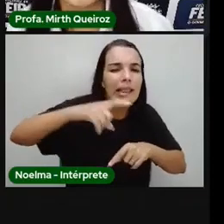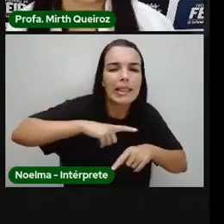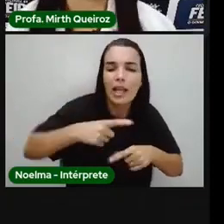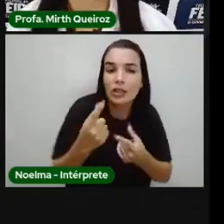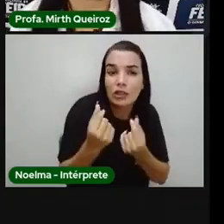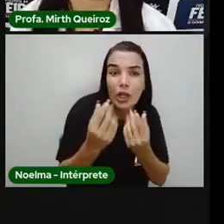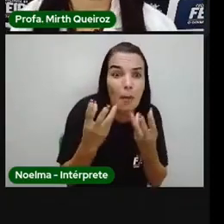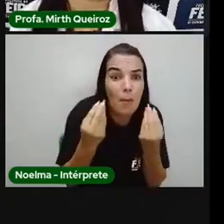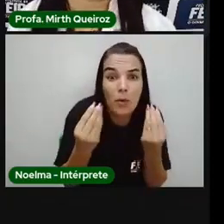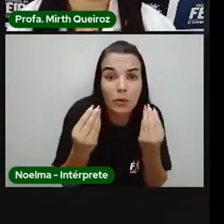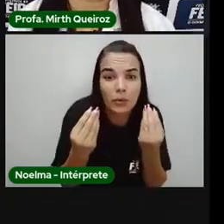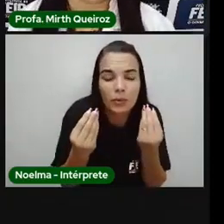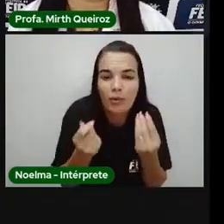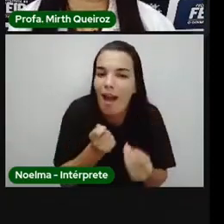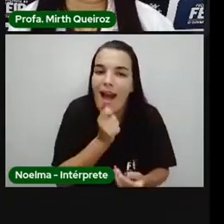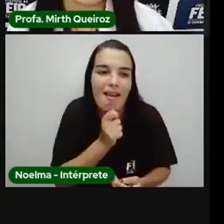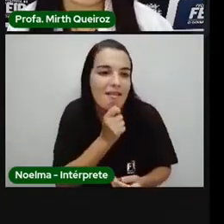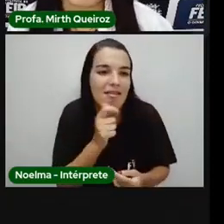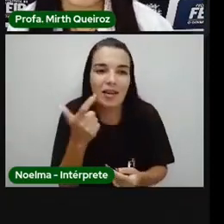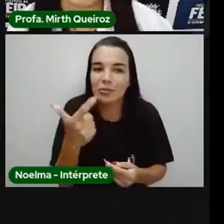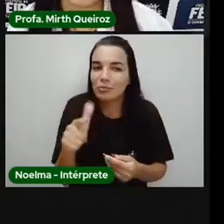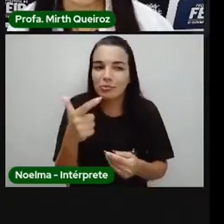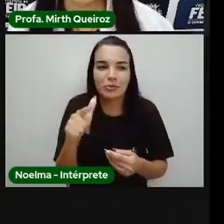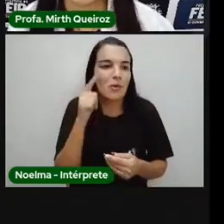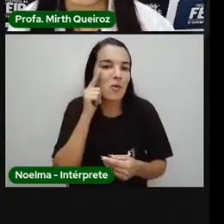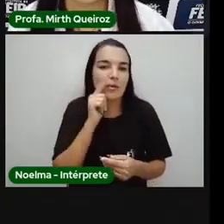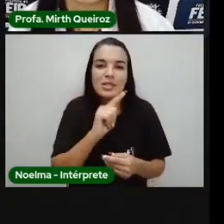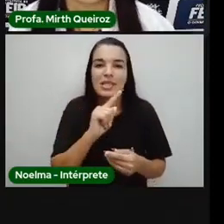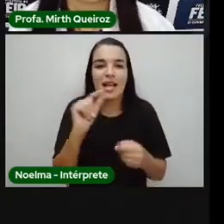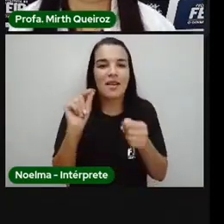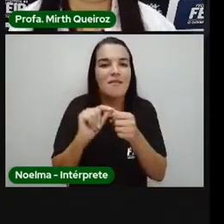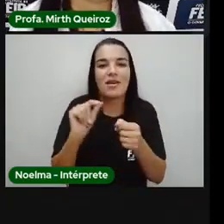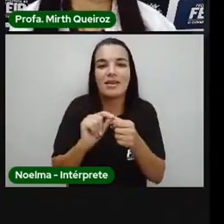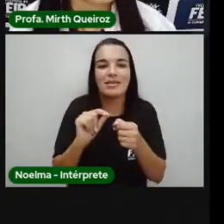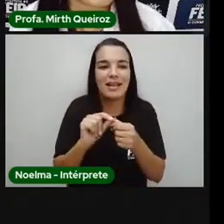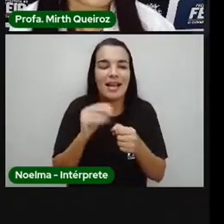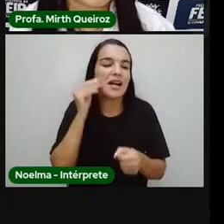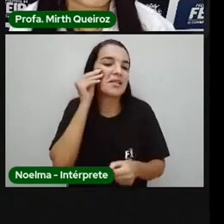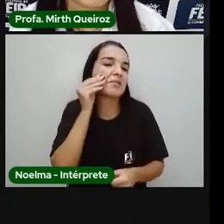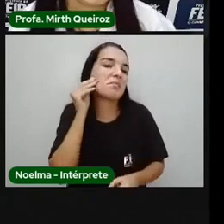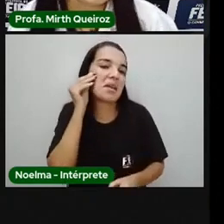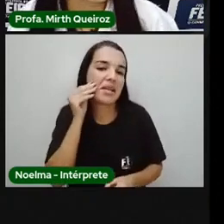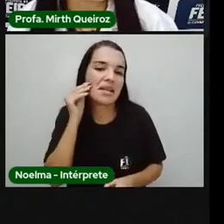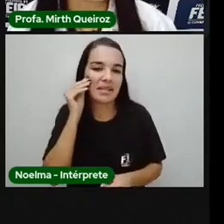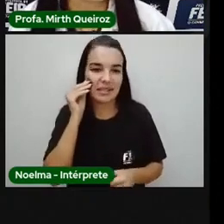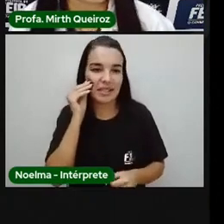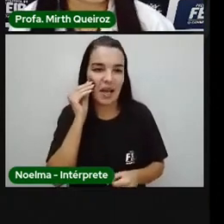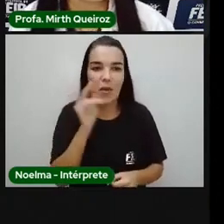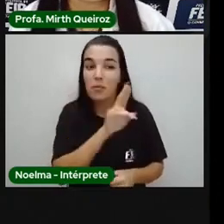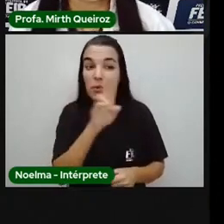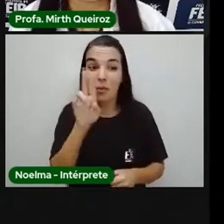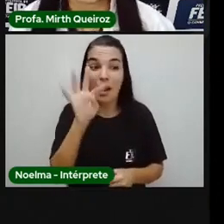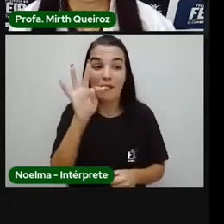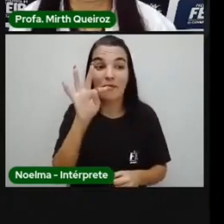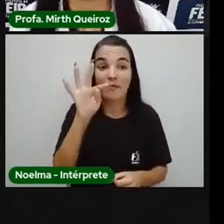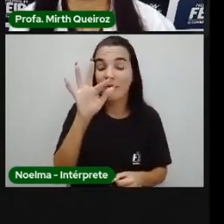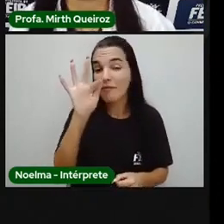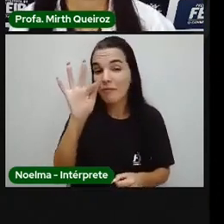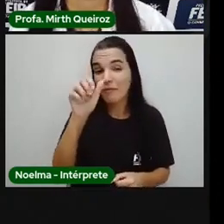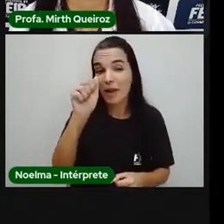seria capaz de proporcionar essa experiência. É uma frase aí de Fabrício Santos, né? E essa experiência